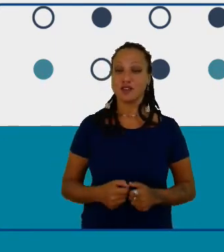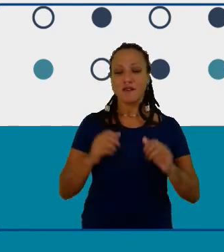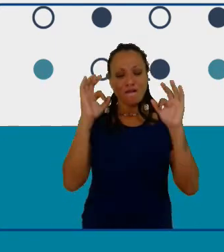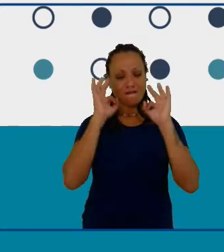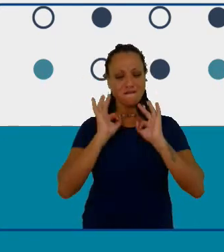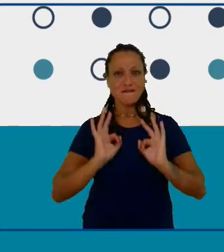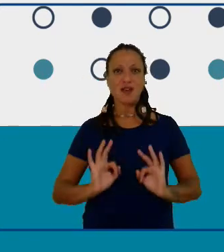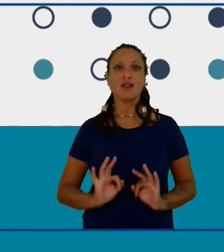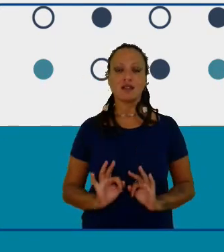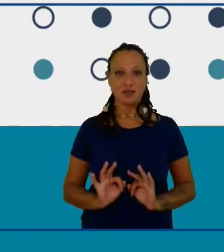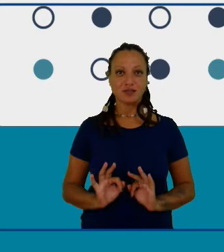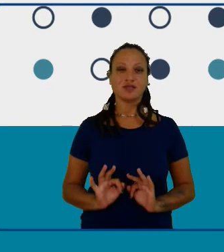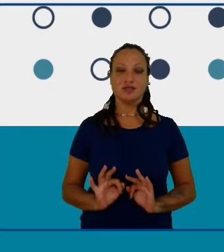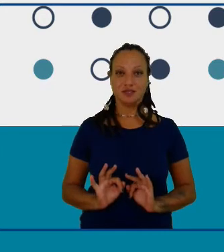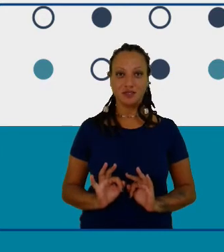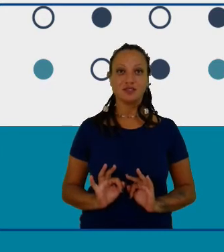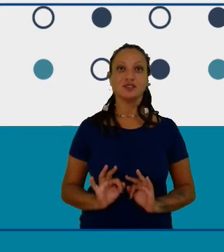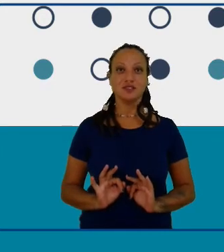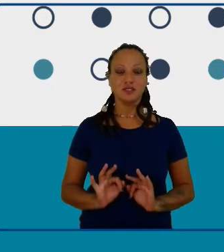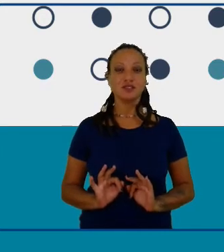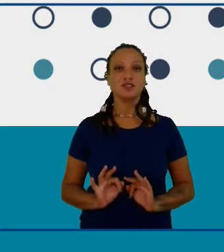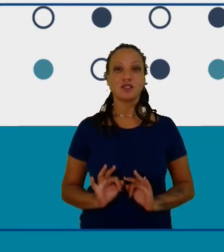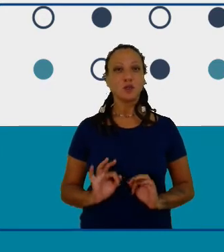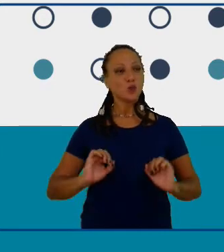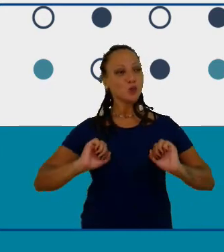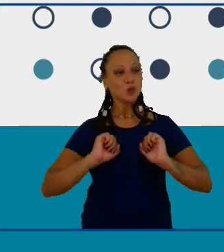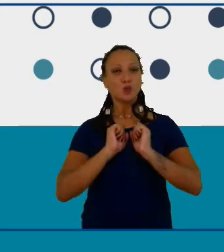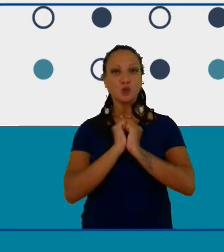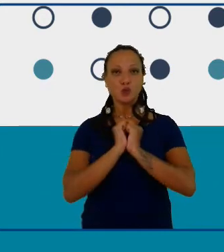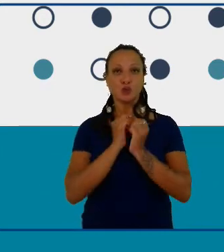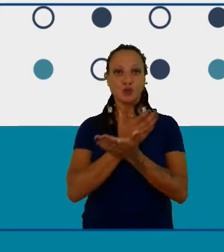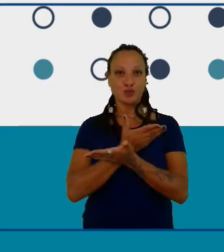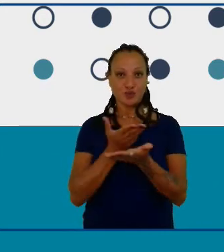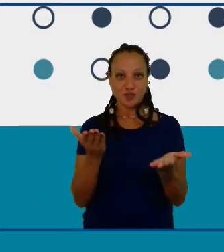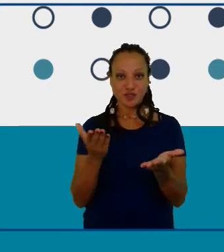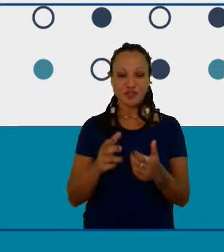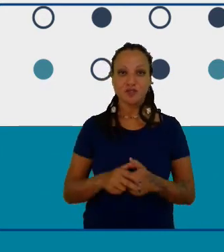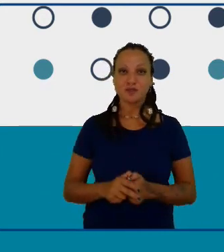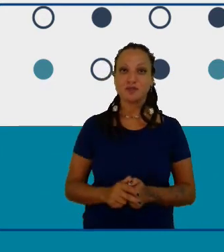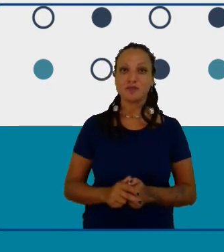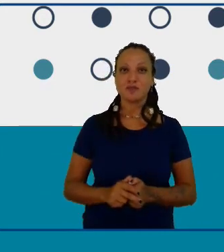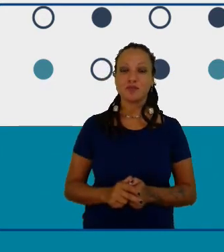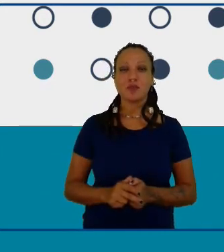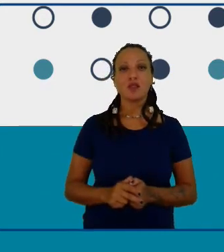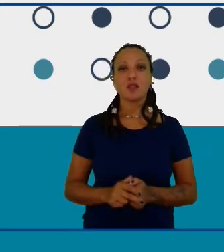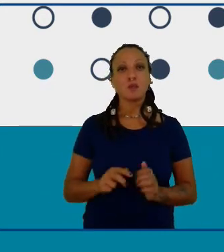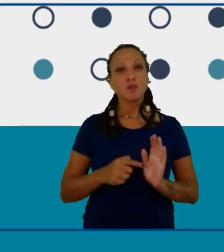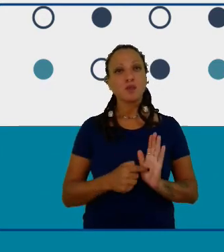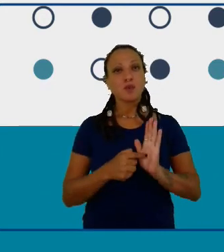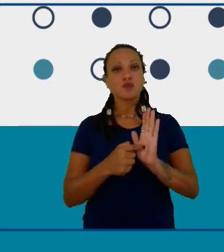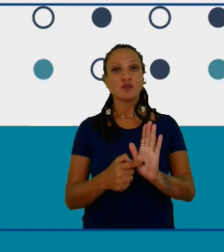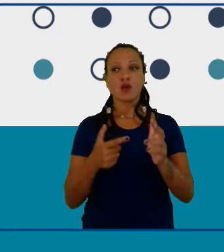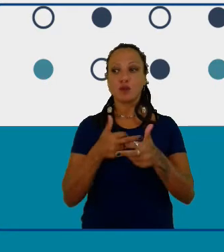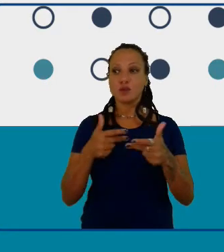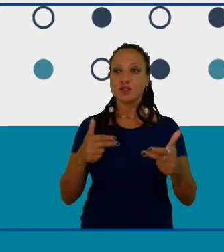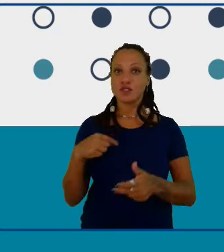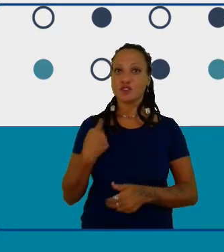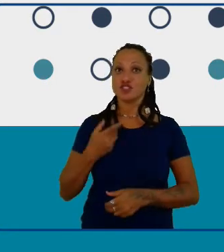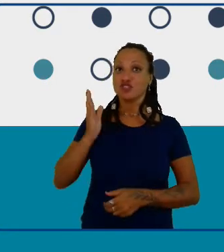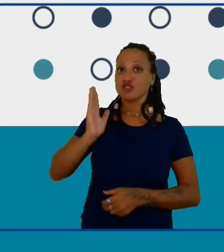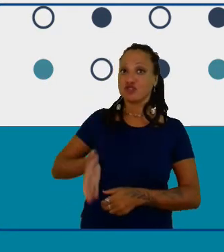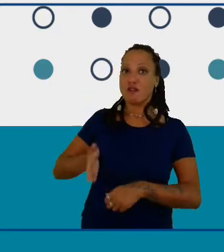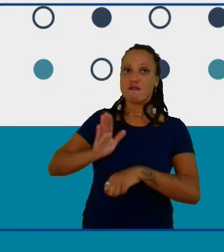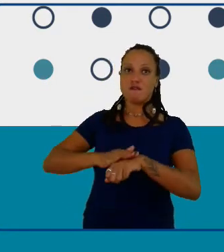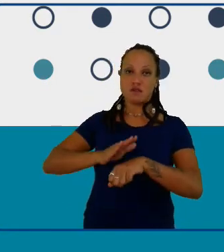de estar aqui com vocês e partilhar um pouquinho do que a gente tem feito do que a gente